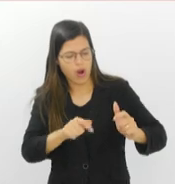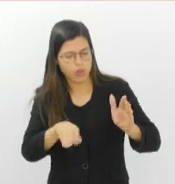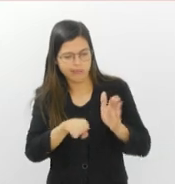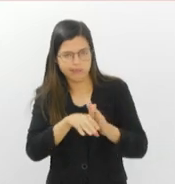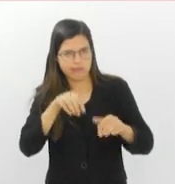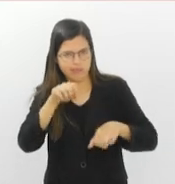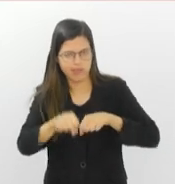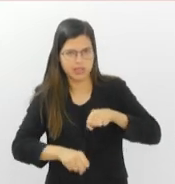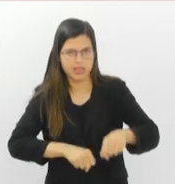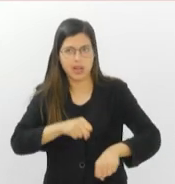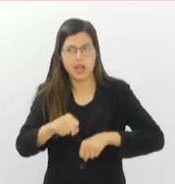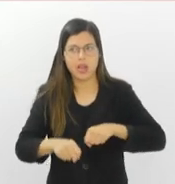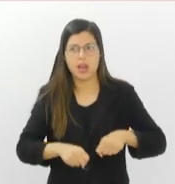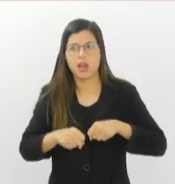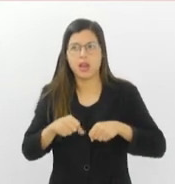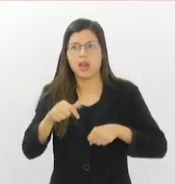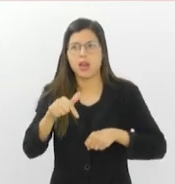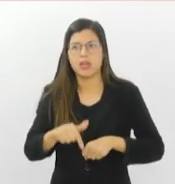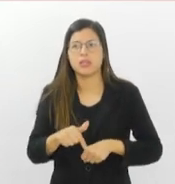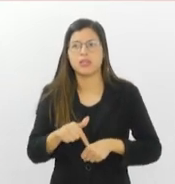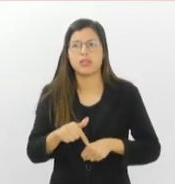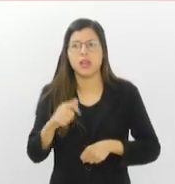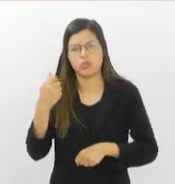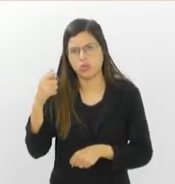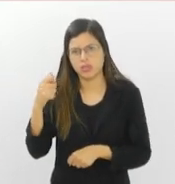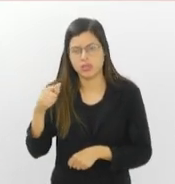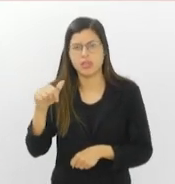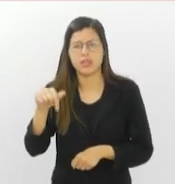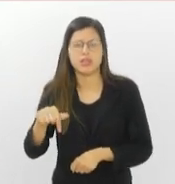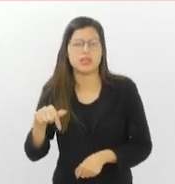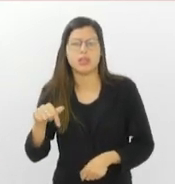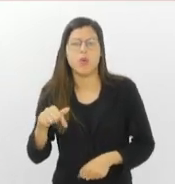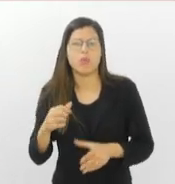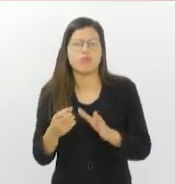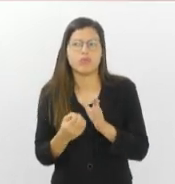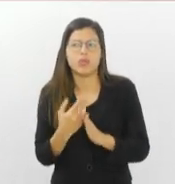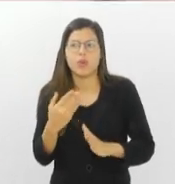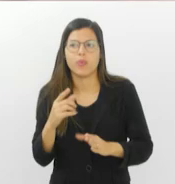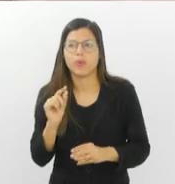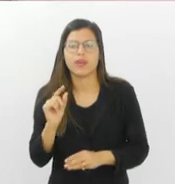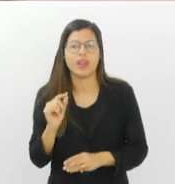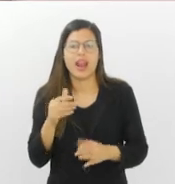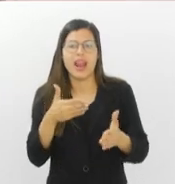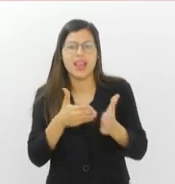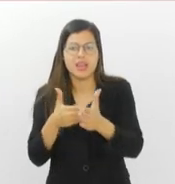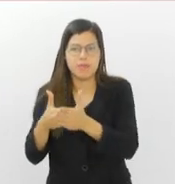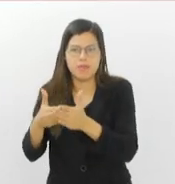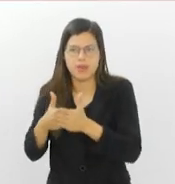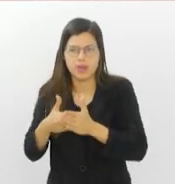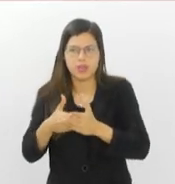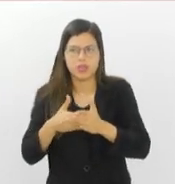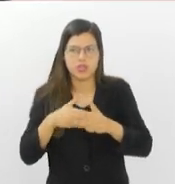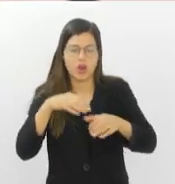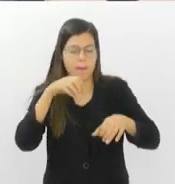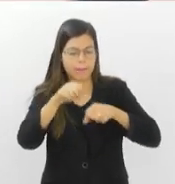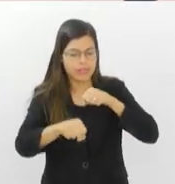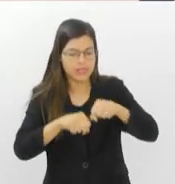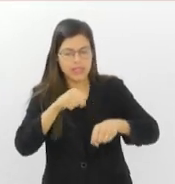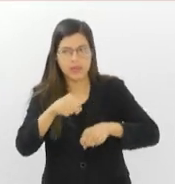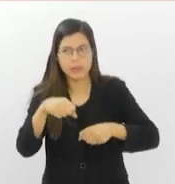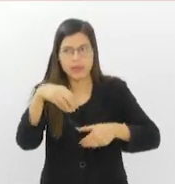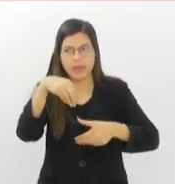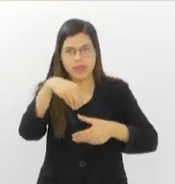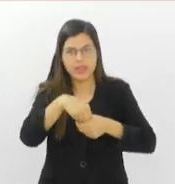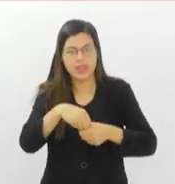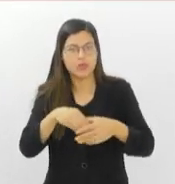associação da Sérgio é que a gente defina um limite mínimo para bicicletários dentro de estacionamentos